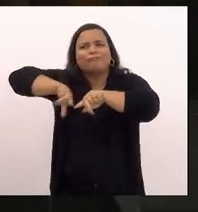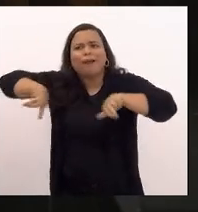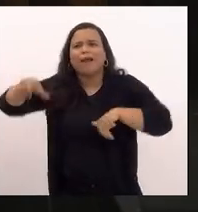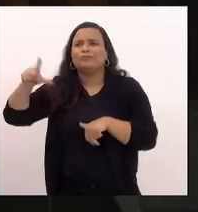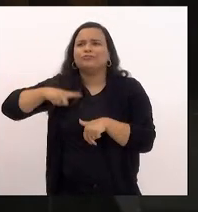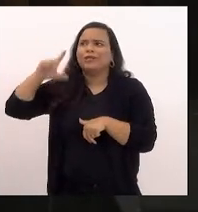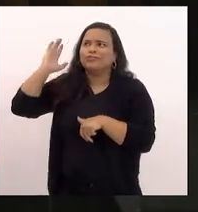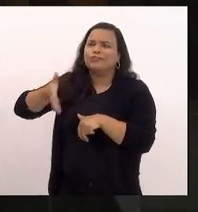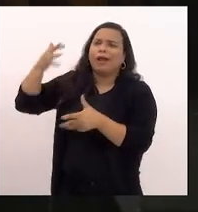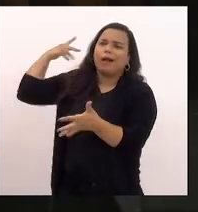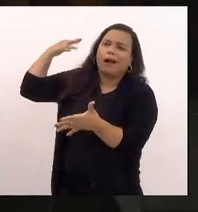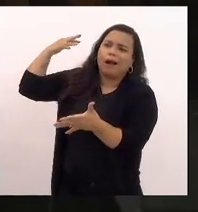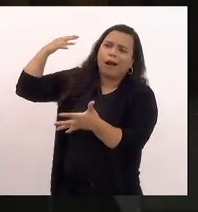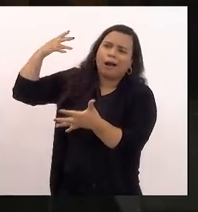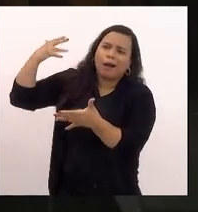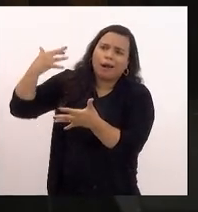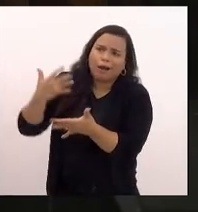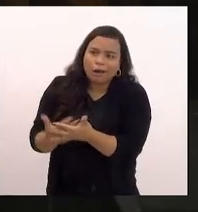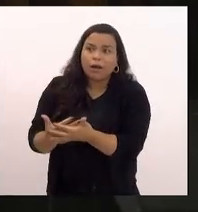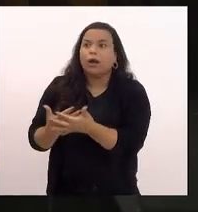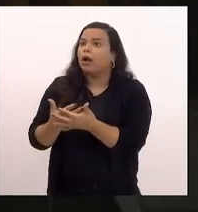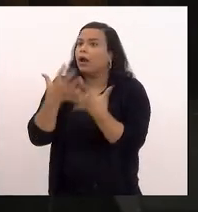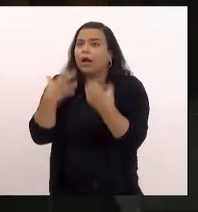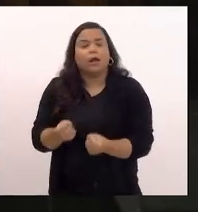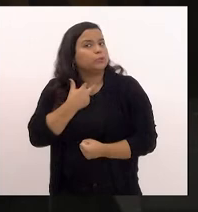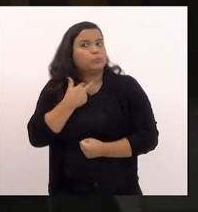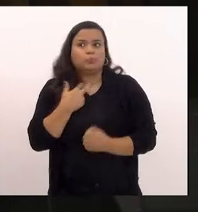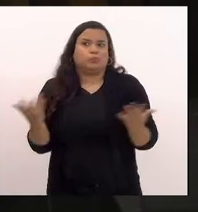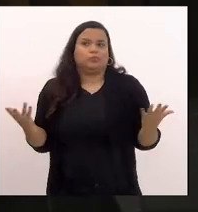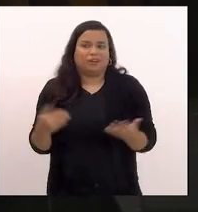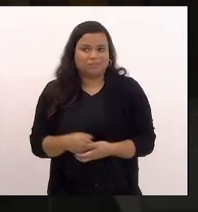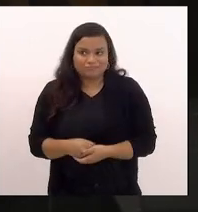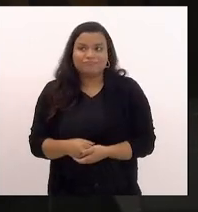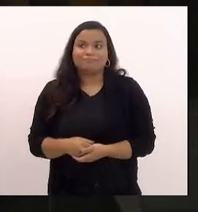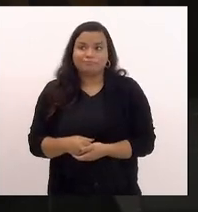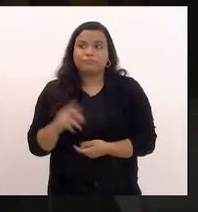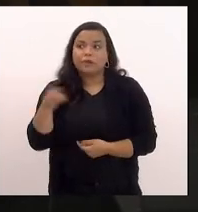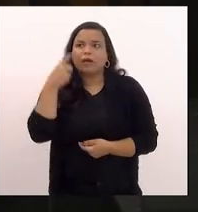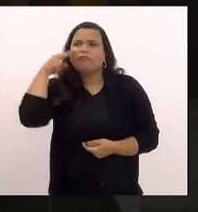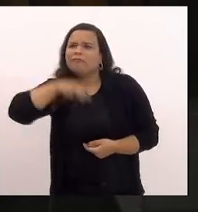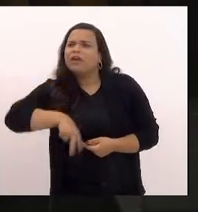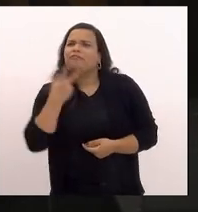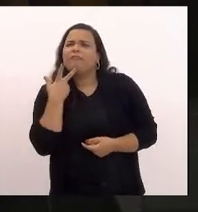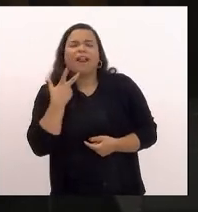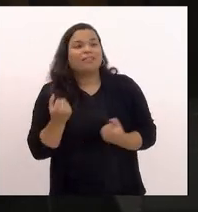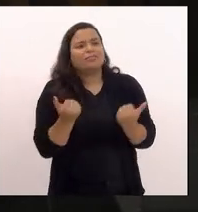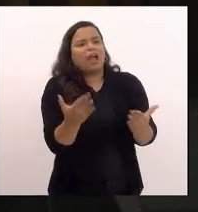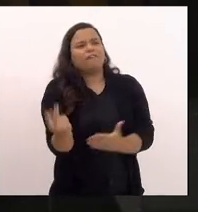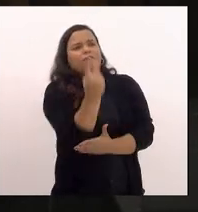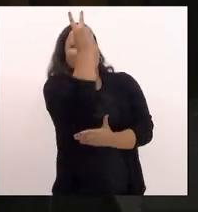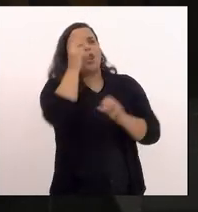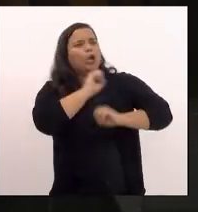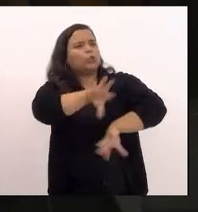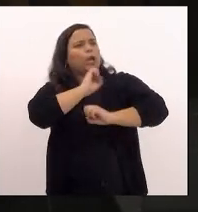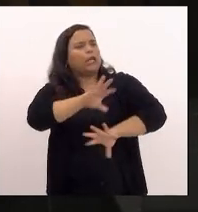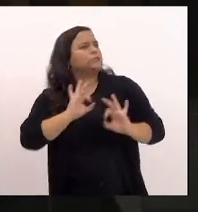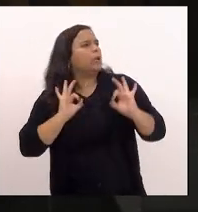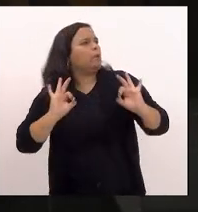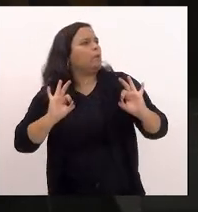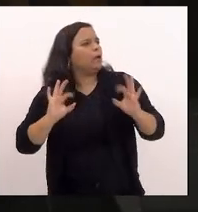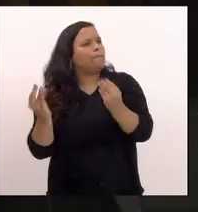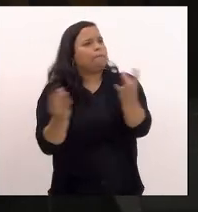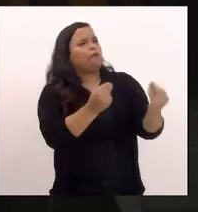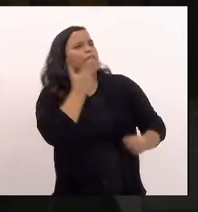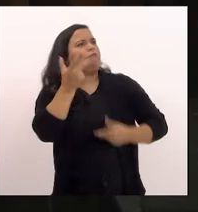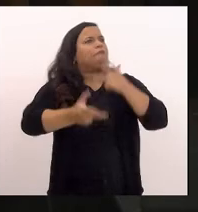e que são absolutamente inaceitáveis a gente vê muita gente falar em valorizar a educação mas é importante que as pessoas